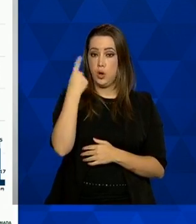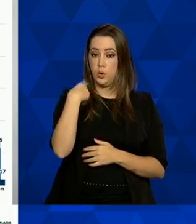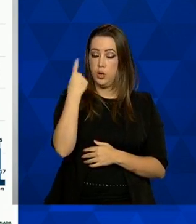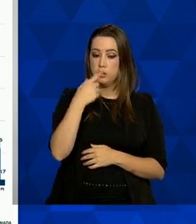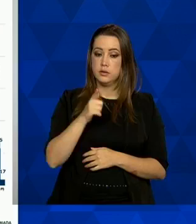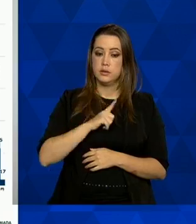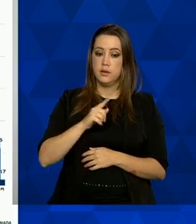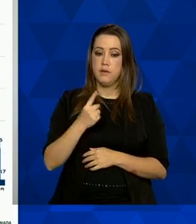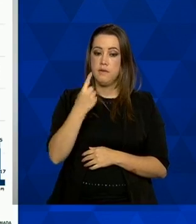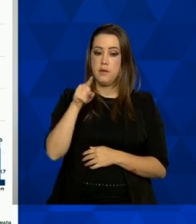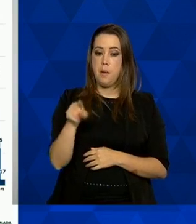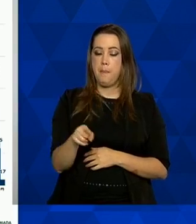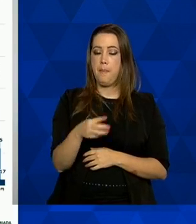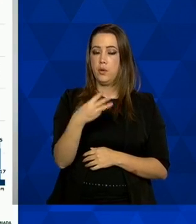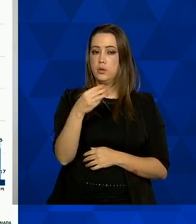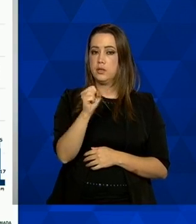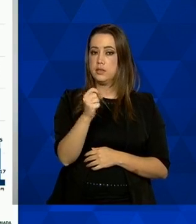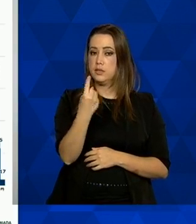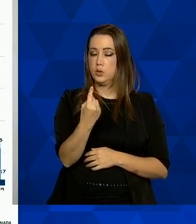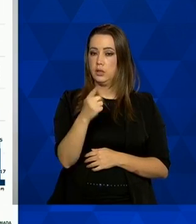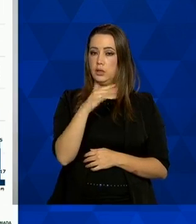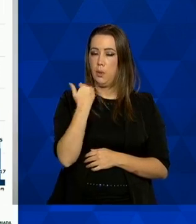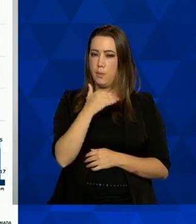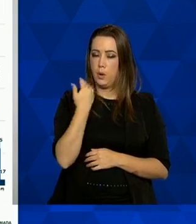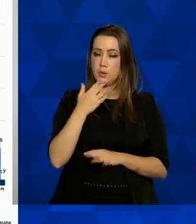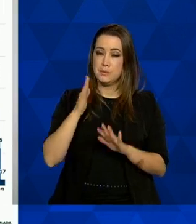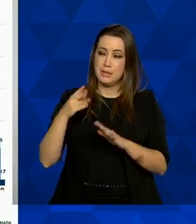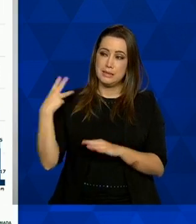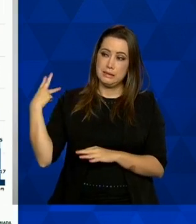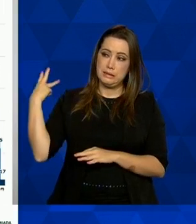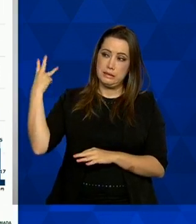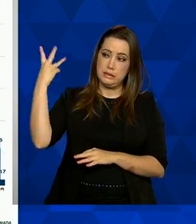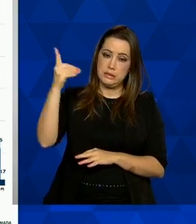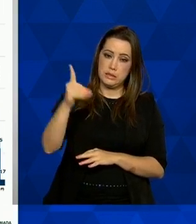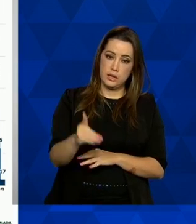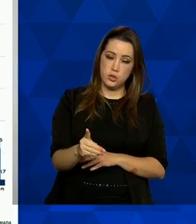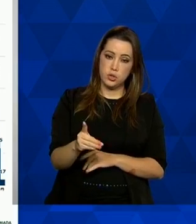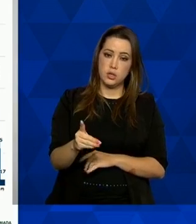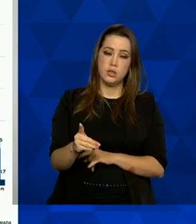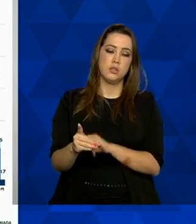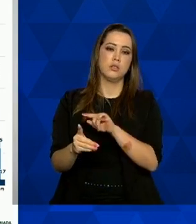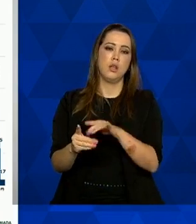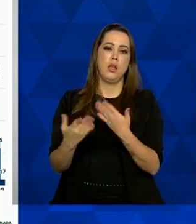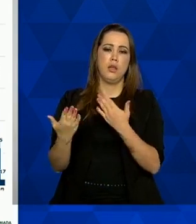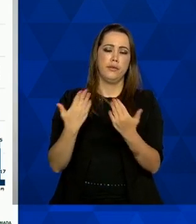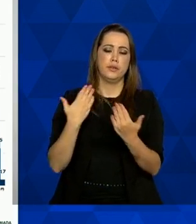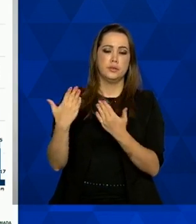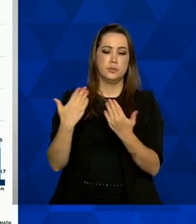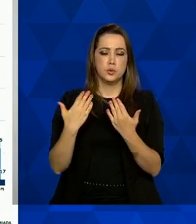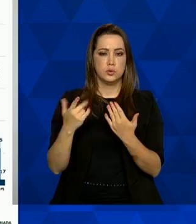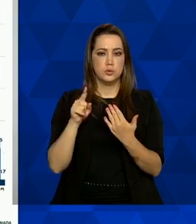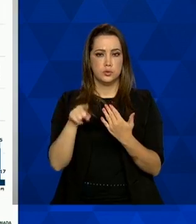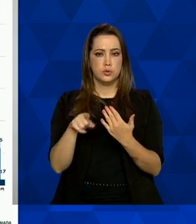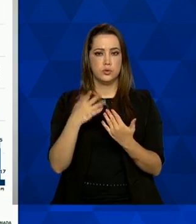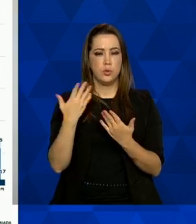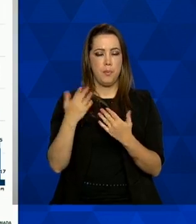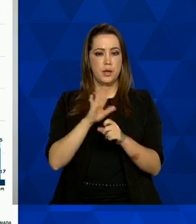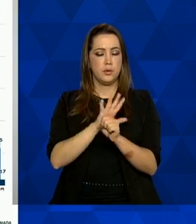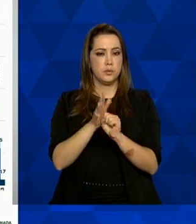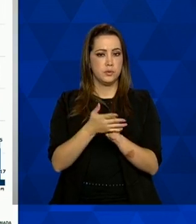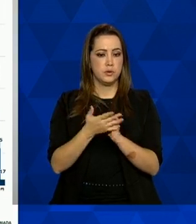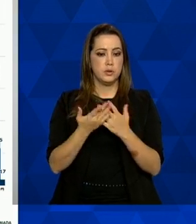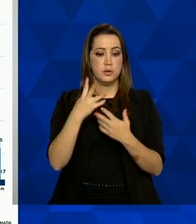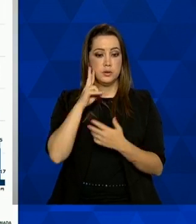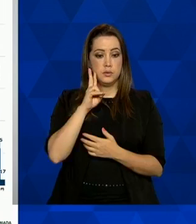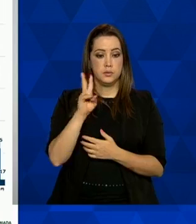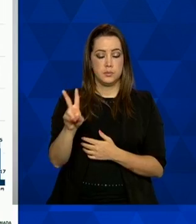atualização de 1.381 registros nos últimos três dias foram considerando os óbitos por covid por